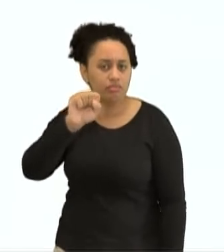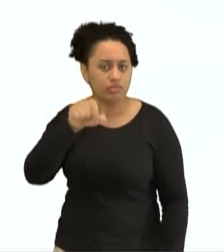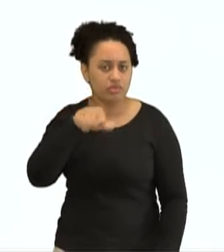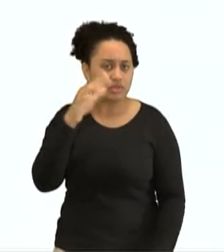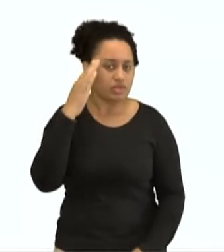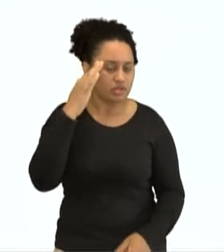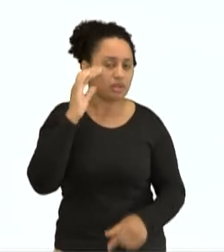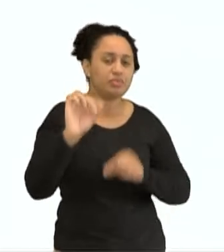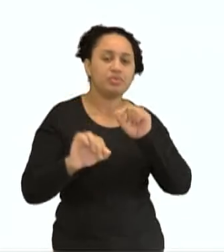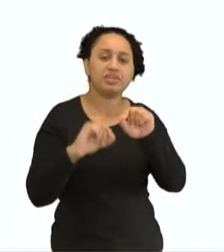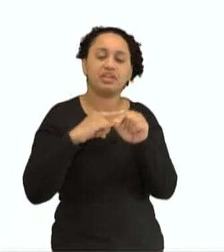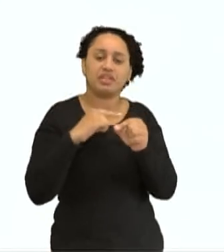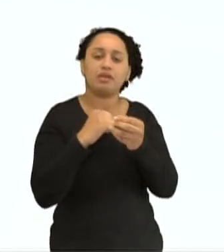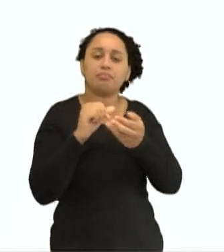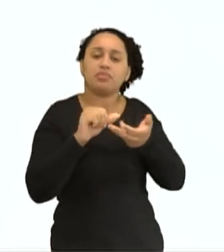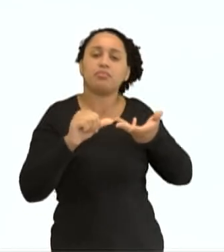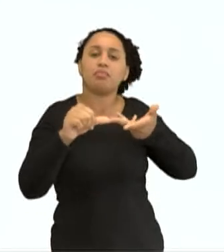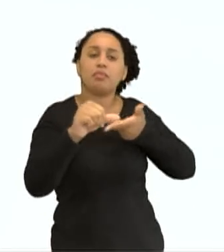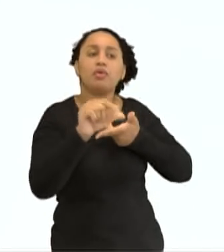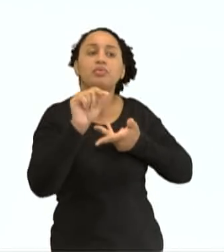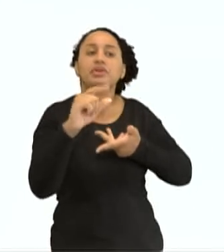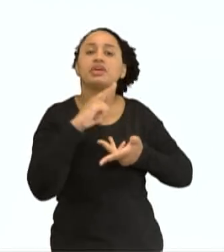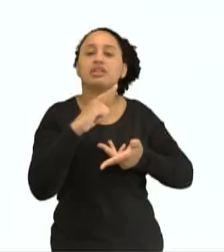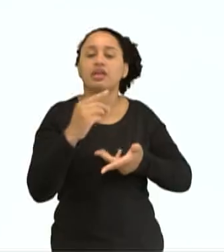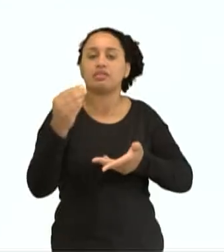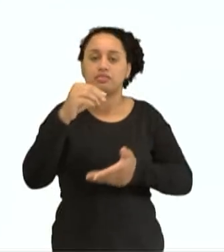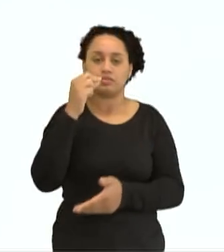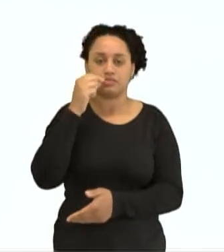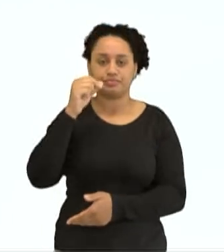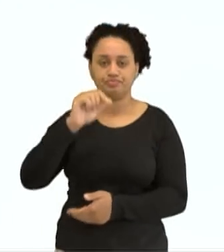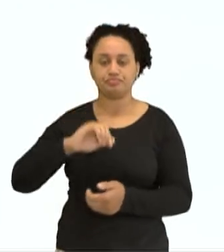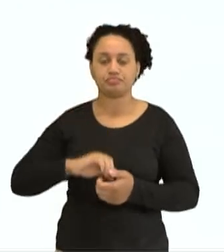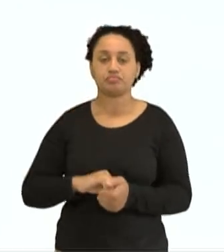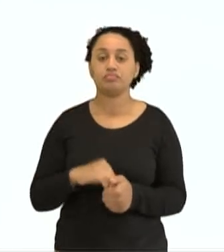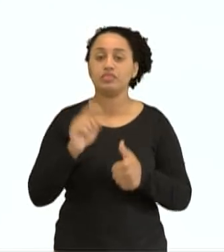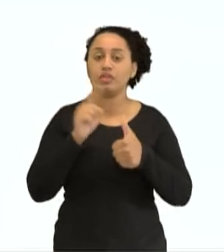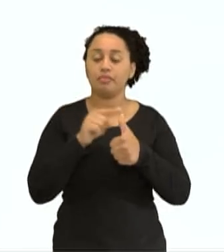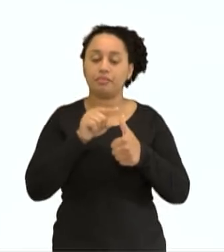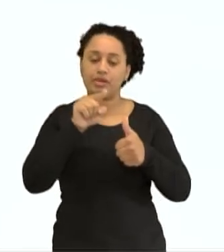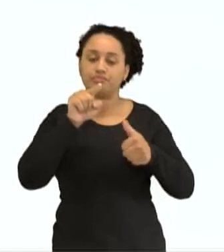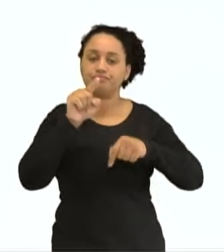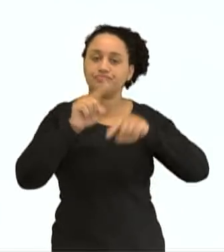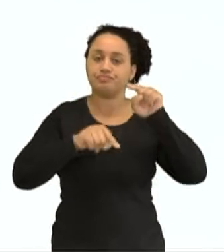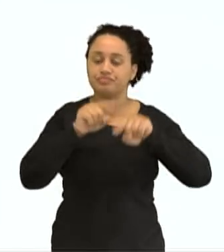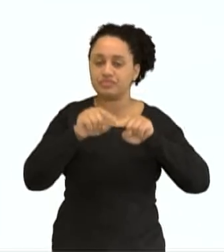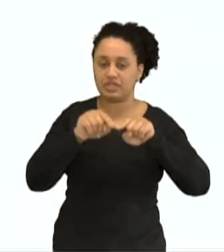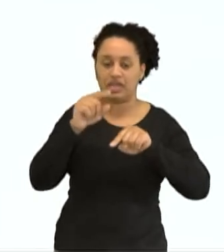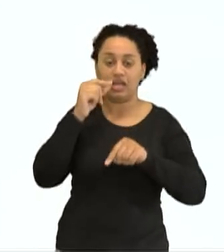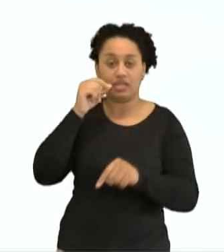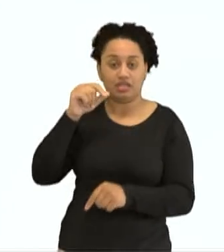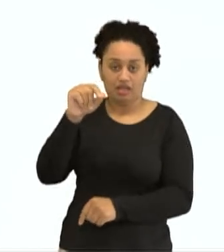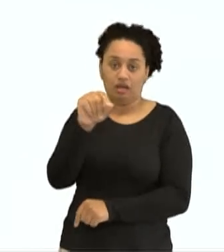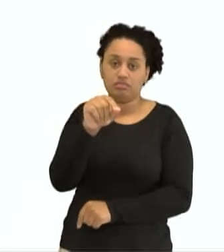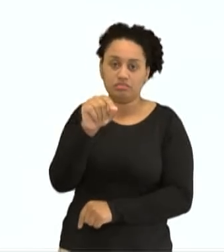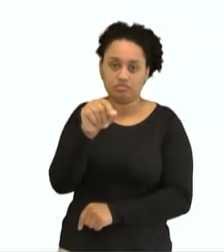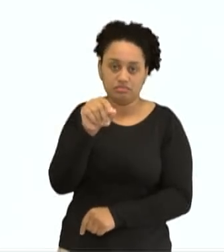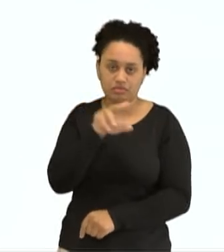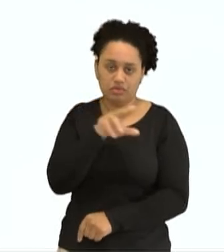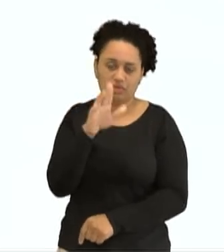pelo que essa substância é formada? Primeiro vamos lá, esse composto chamado sal de cozinha,